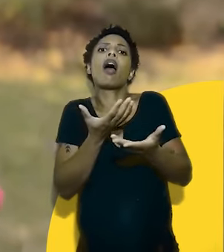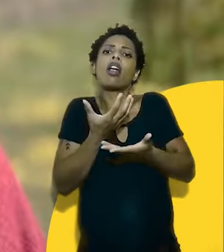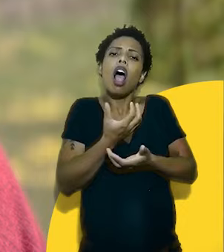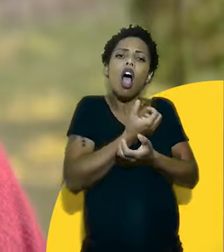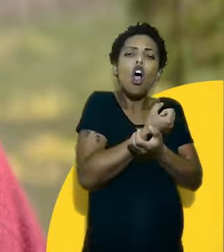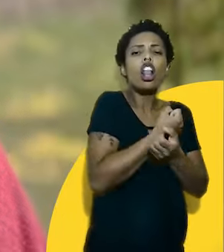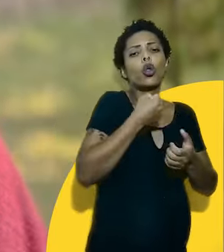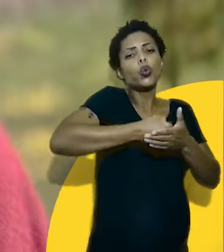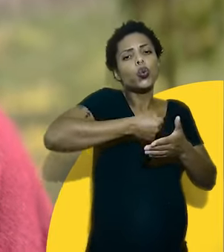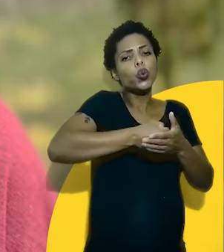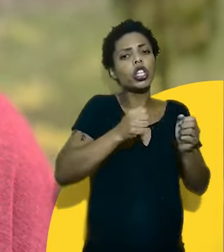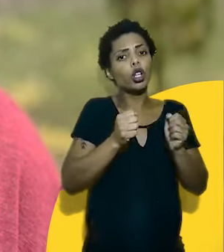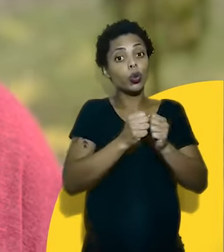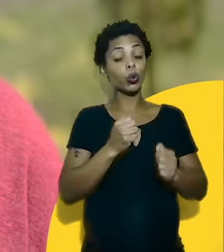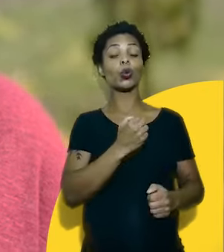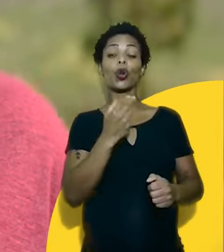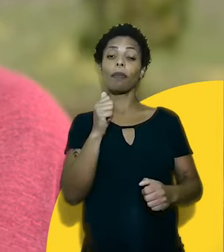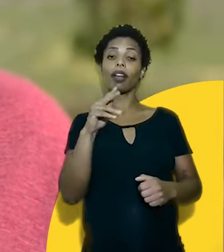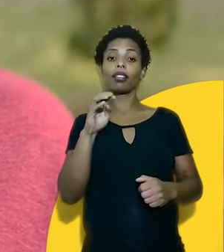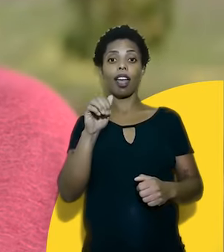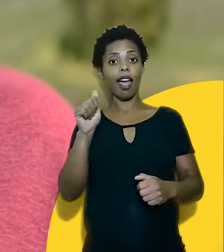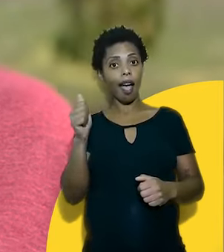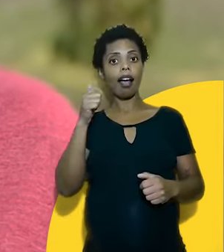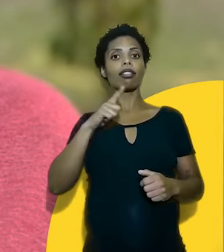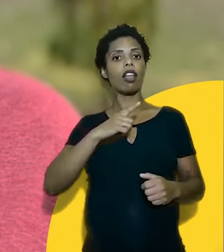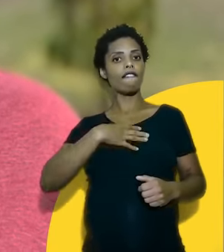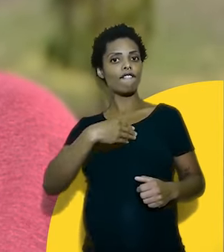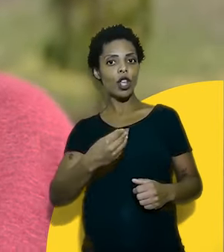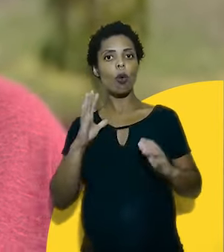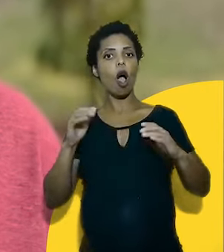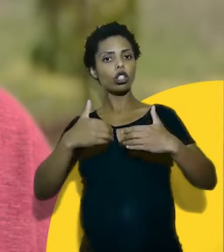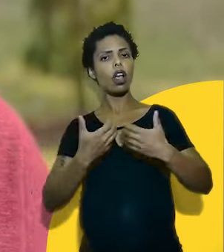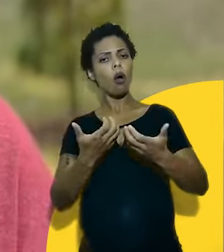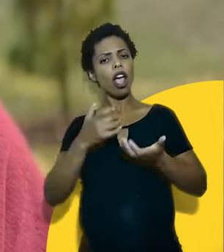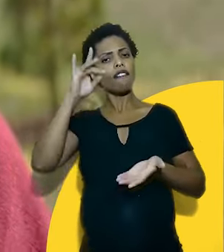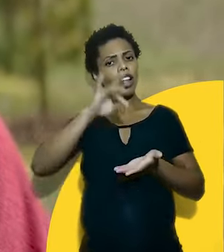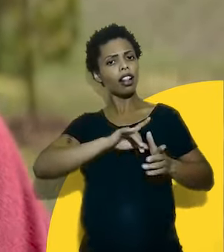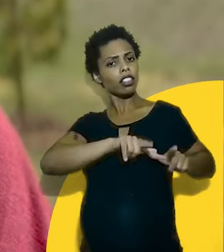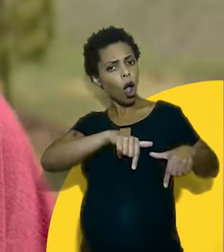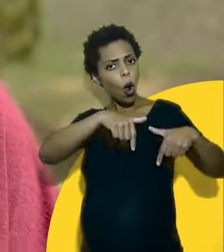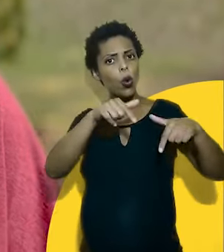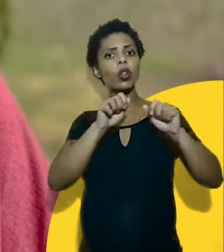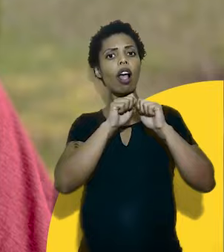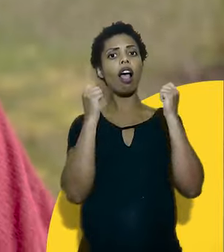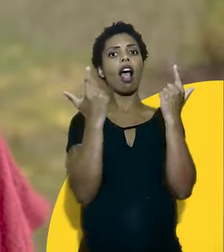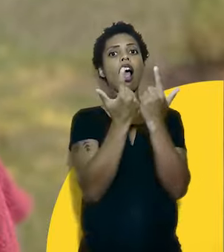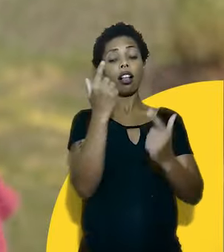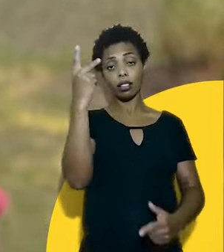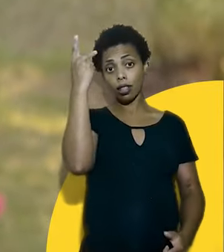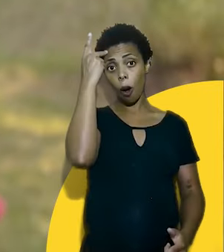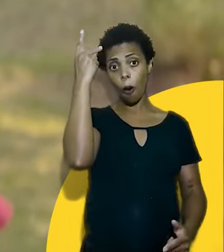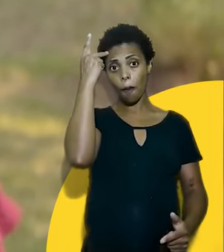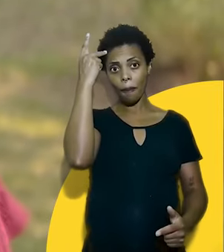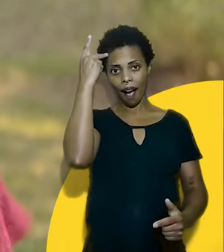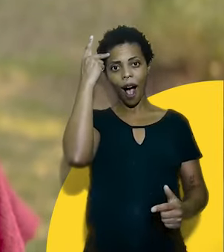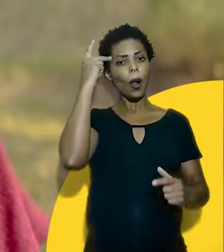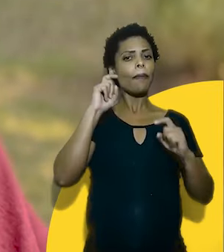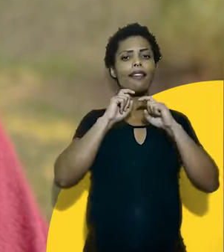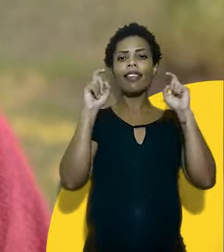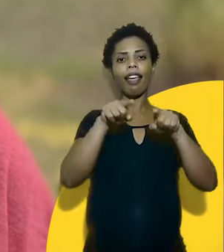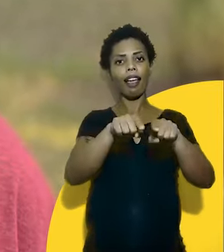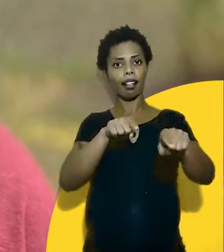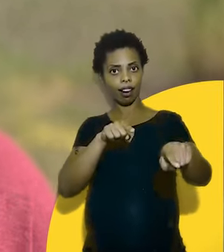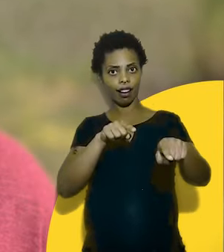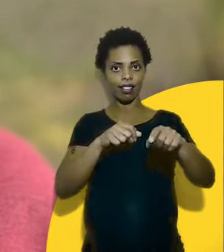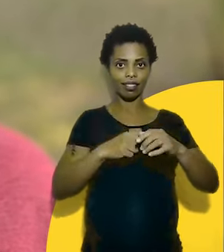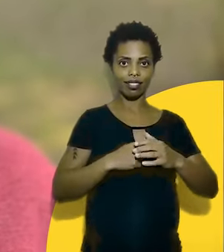juntas. Eu sou a Andréia, mãe de um rapaz autista, e eu quero levar essa luta de verdade para dentro da Assembleia Legislativa de São Paulo, para que ninguém